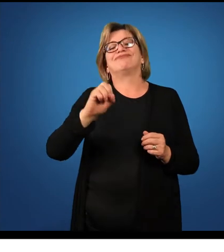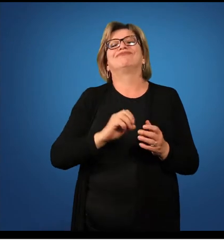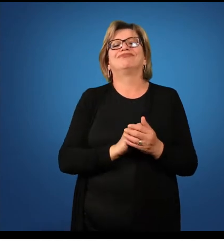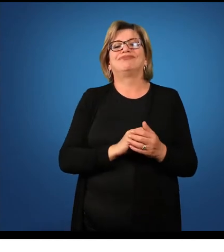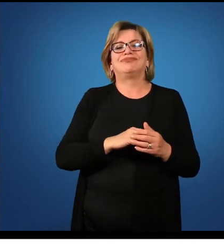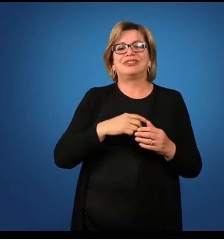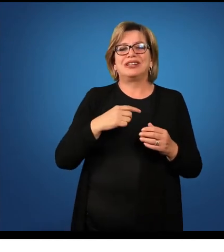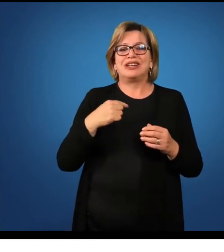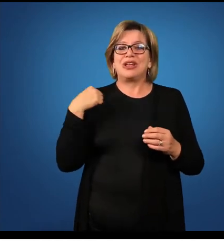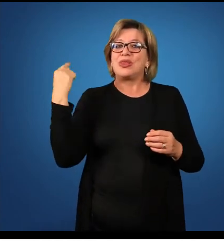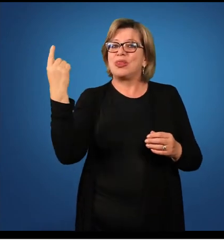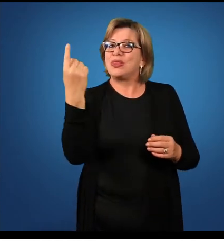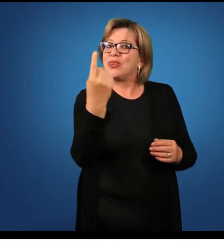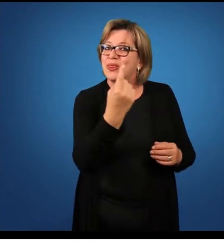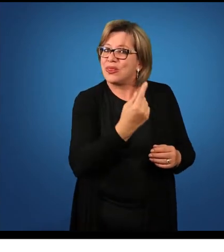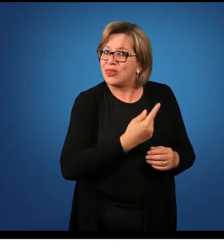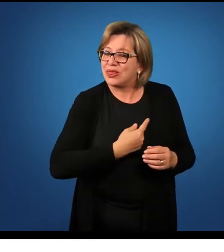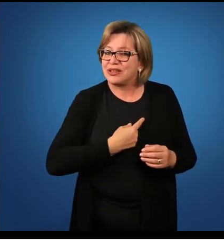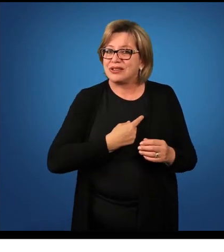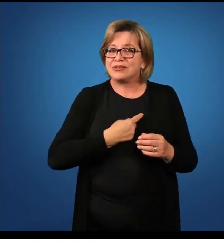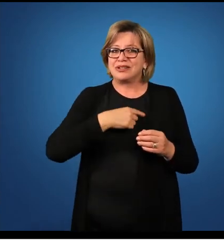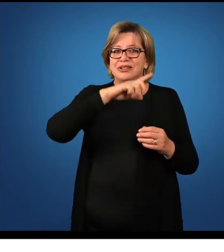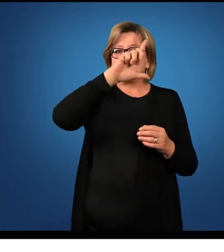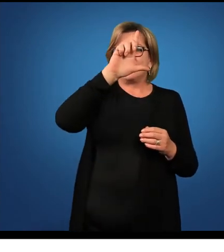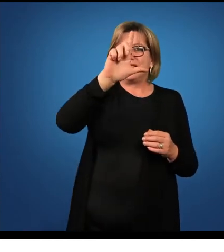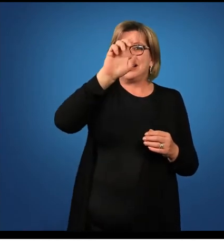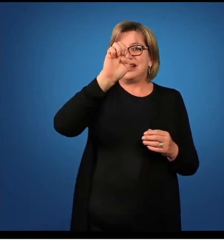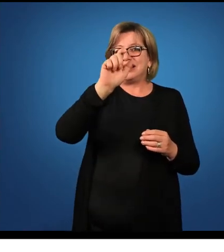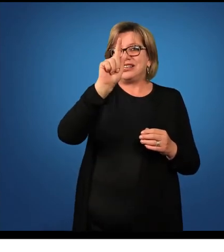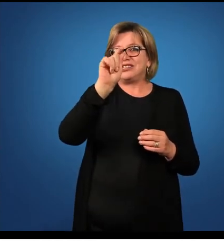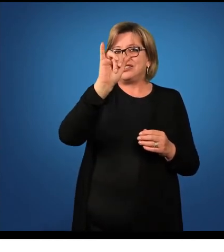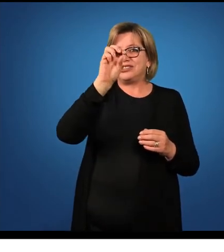nós, legimos,